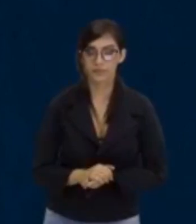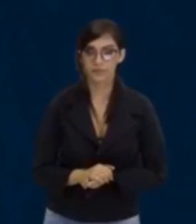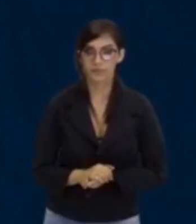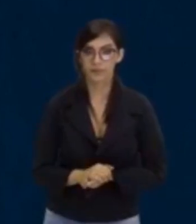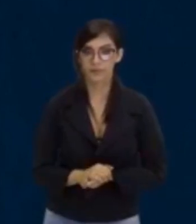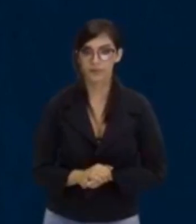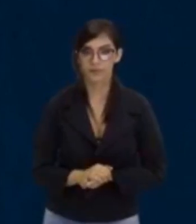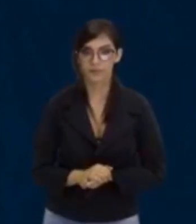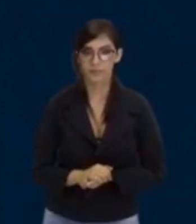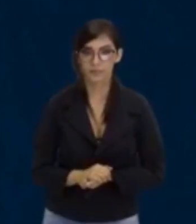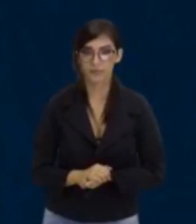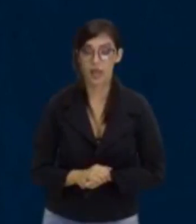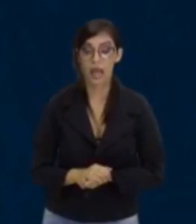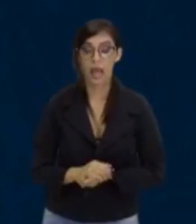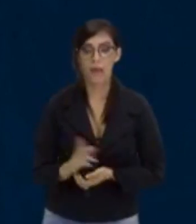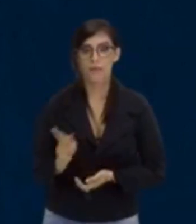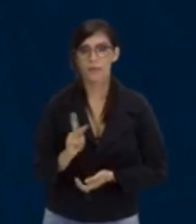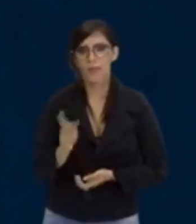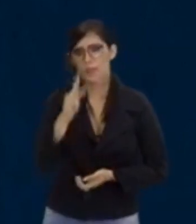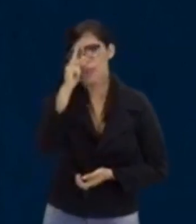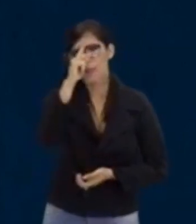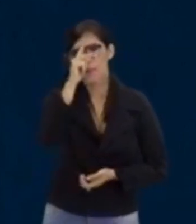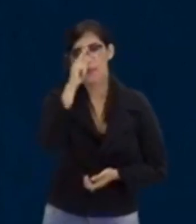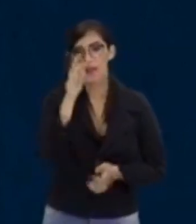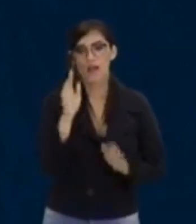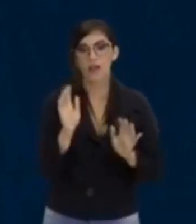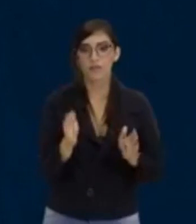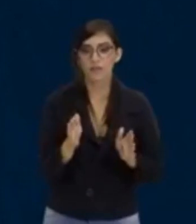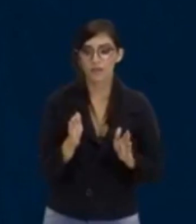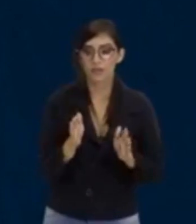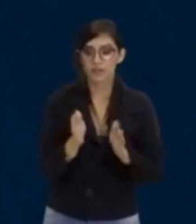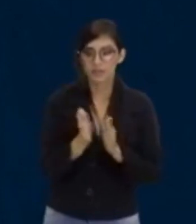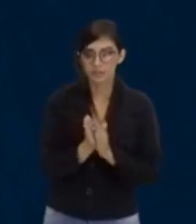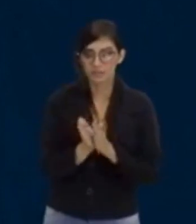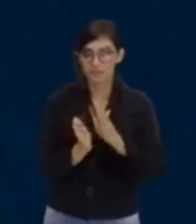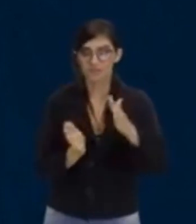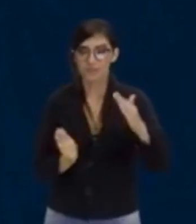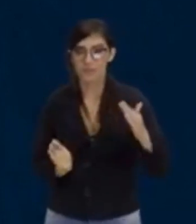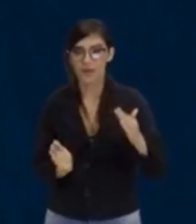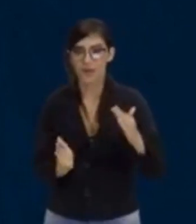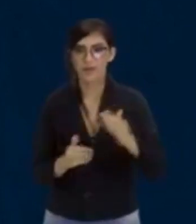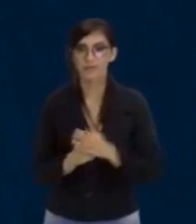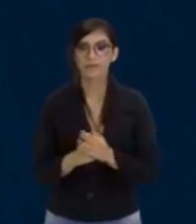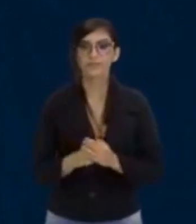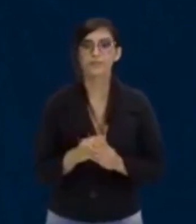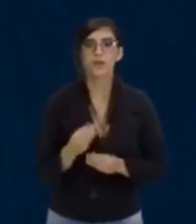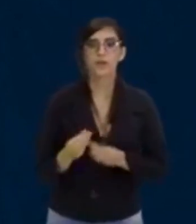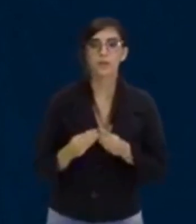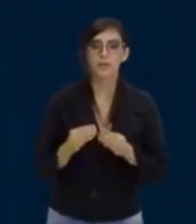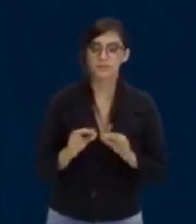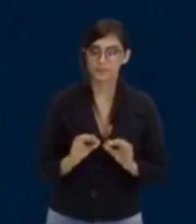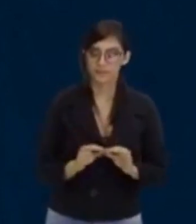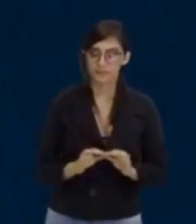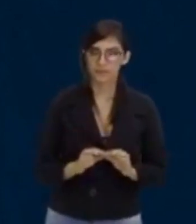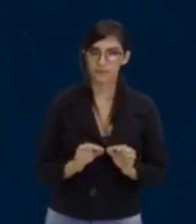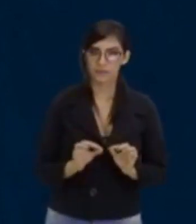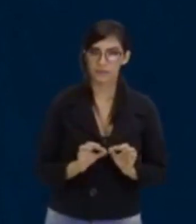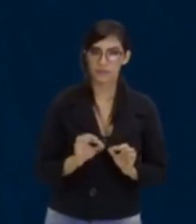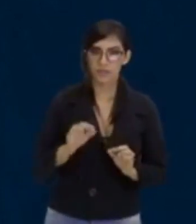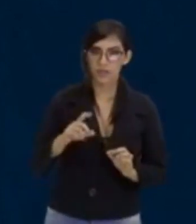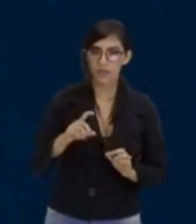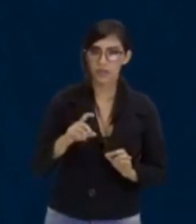2. Ah, pessoal, lembrei. Agora a separa em duas, né? Isso, vamos separar em duas. Menos 4